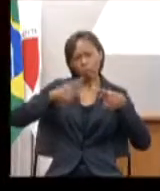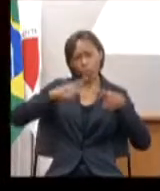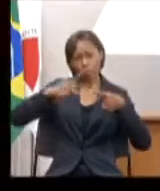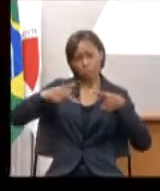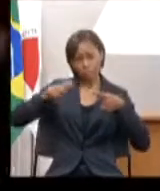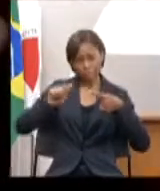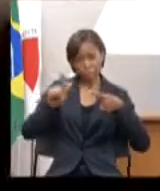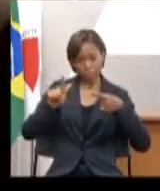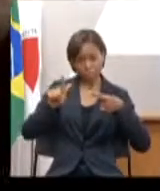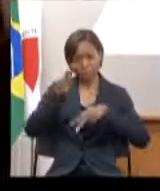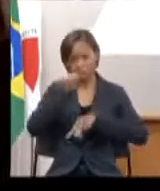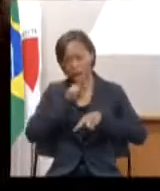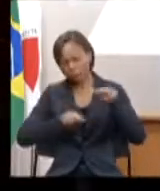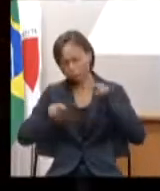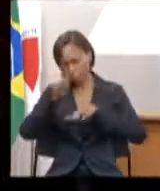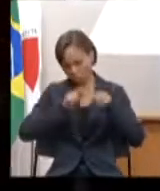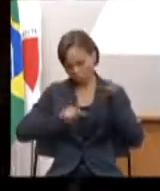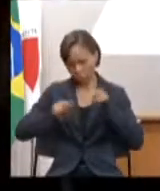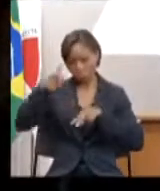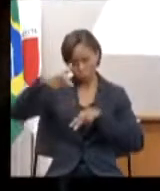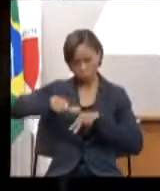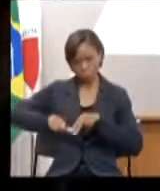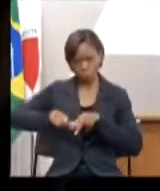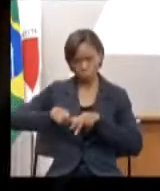O secretário fez uma exposição